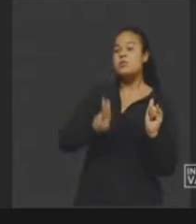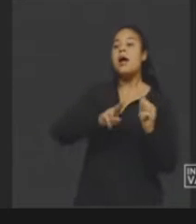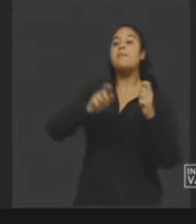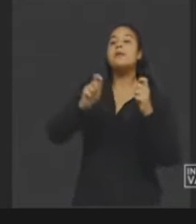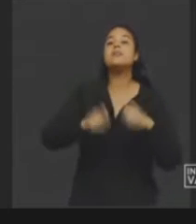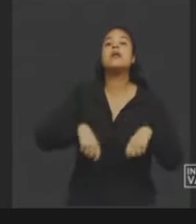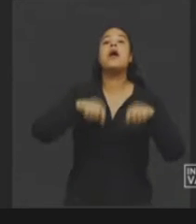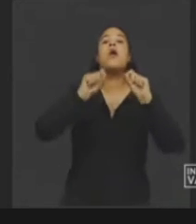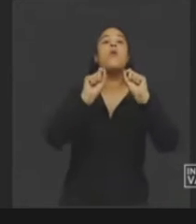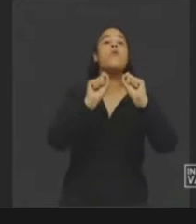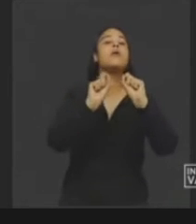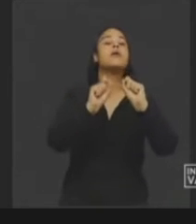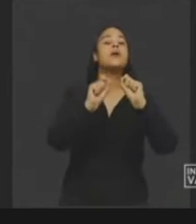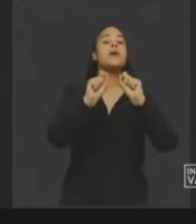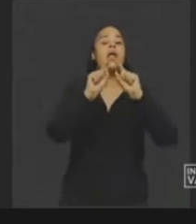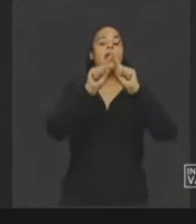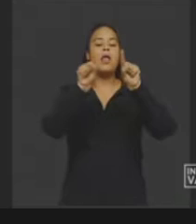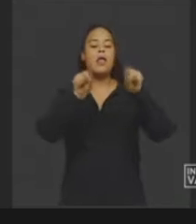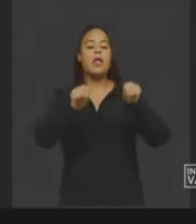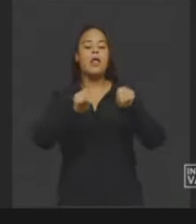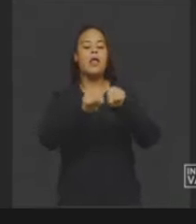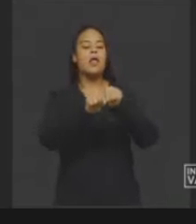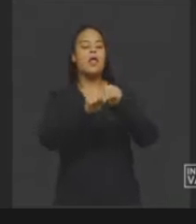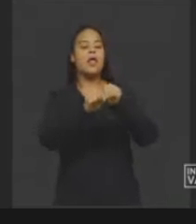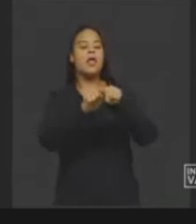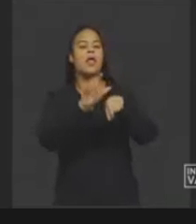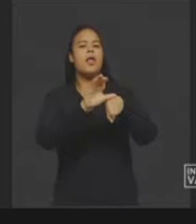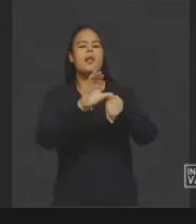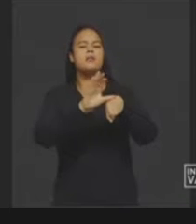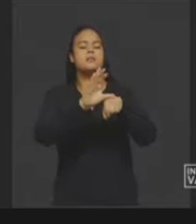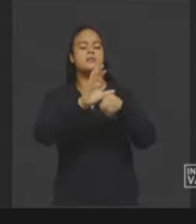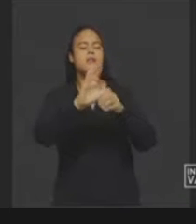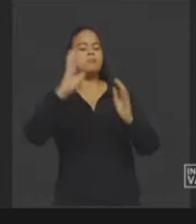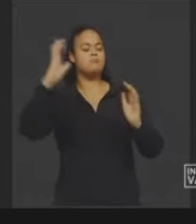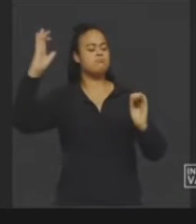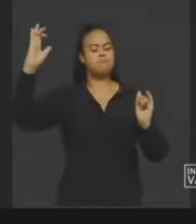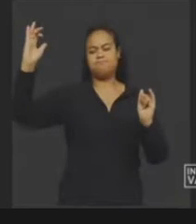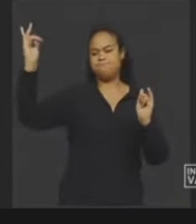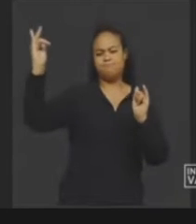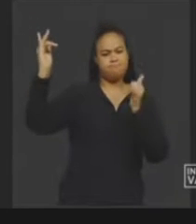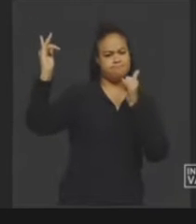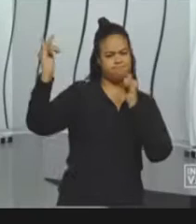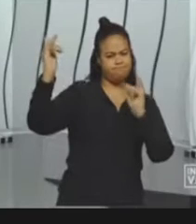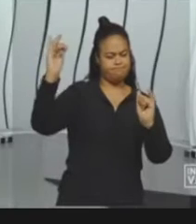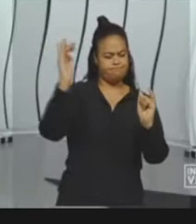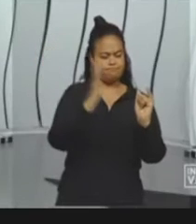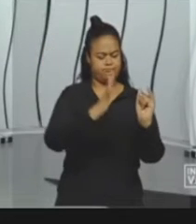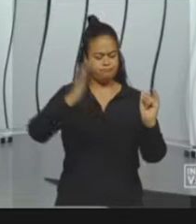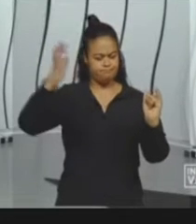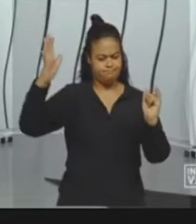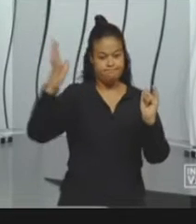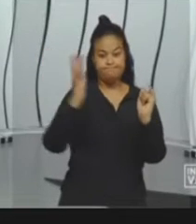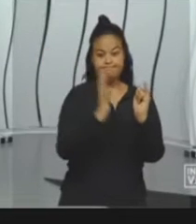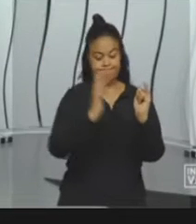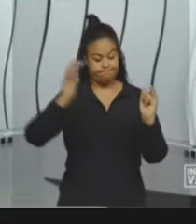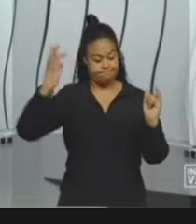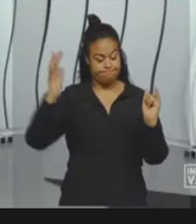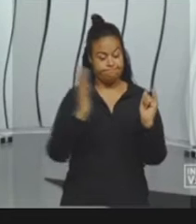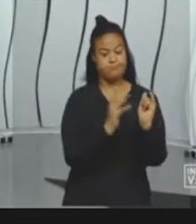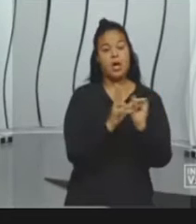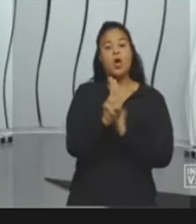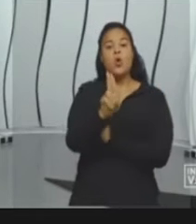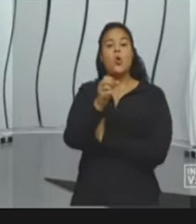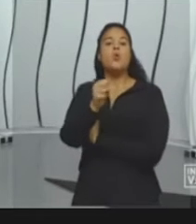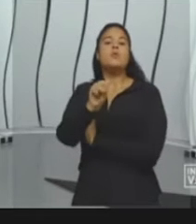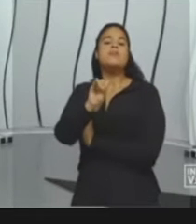fotovoltaicas e usinas heliotérmicas. Usinas heliotérmicas, esse nome